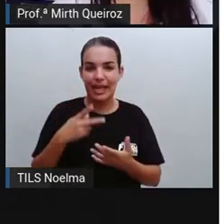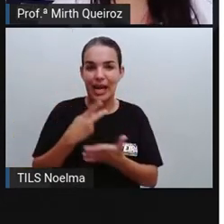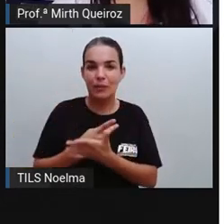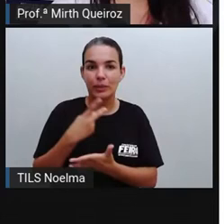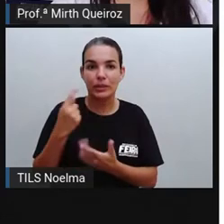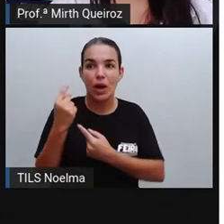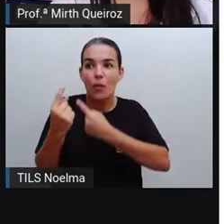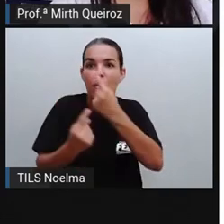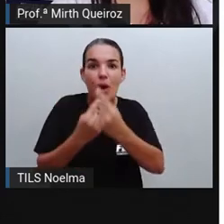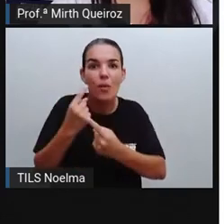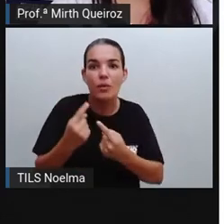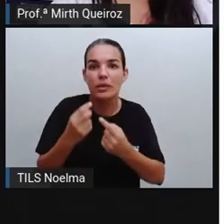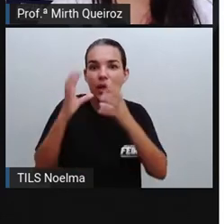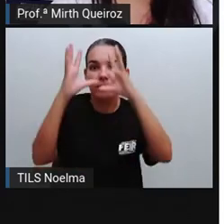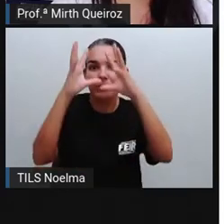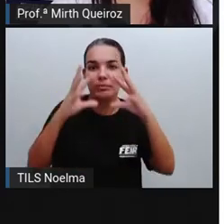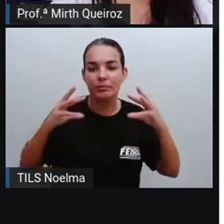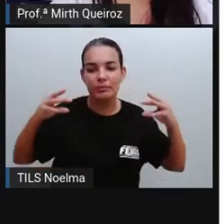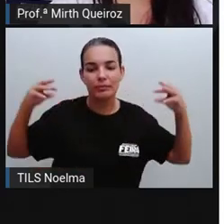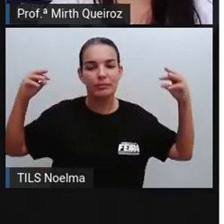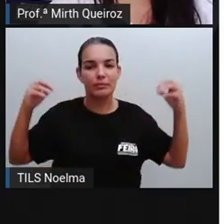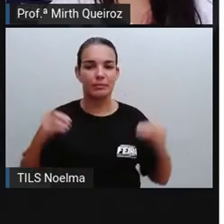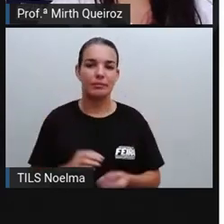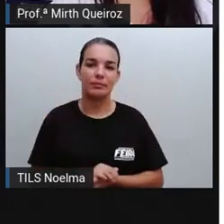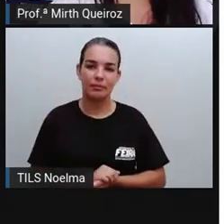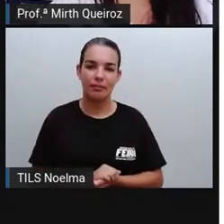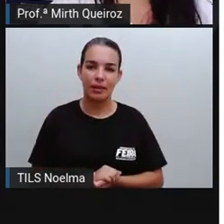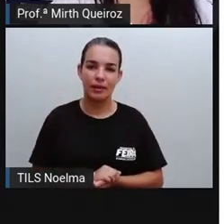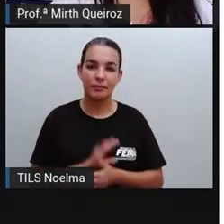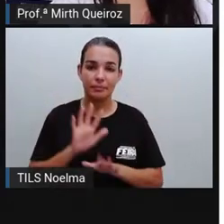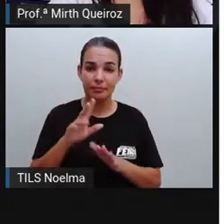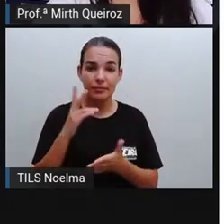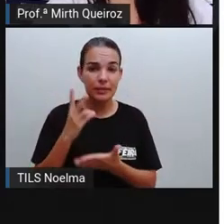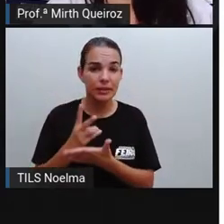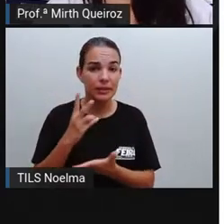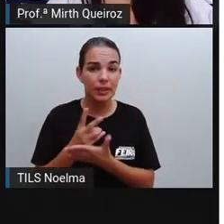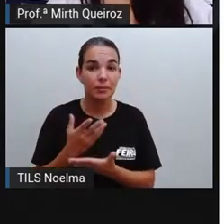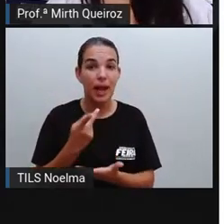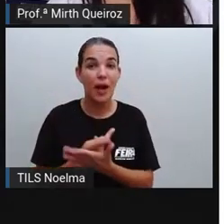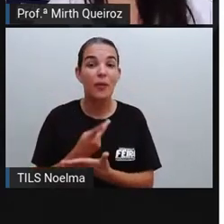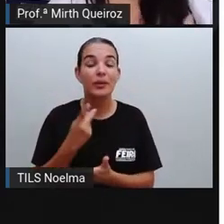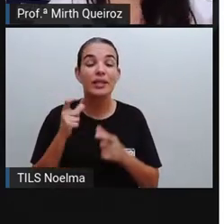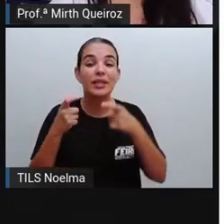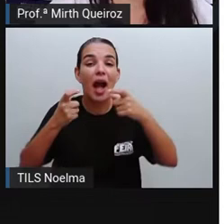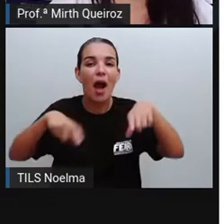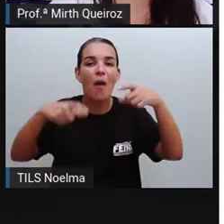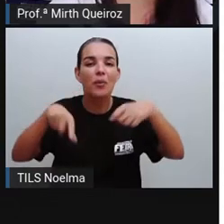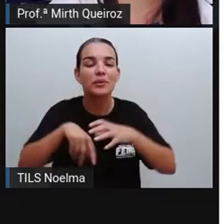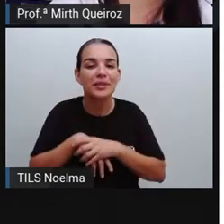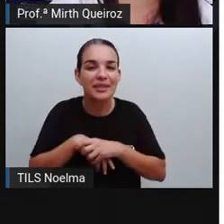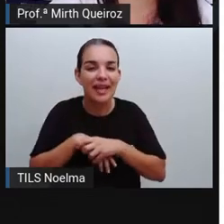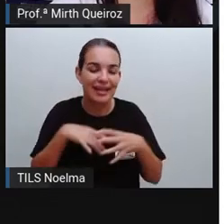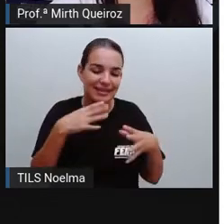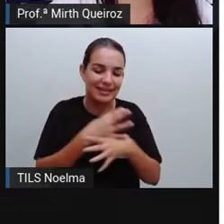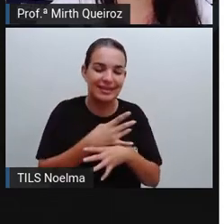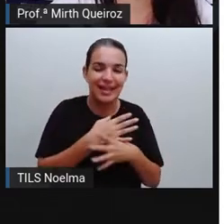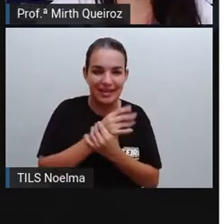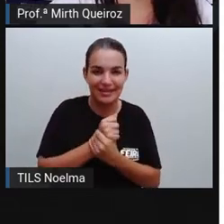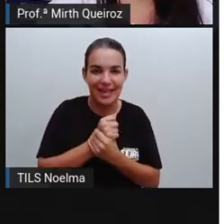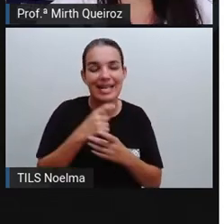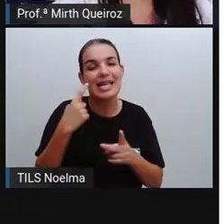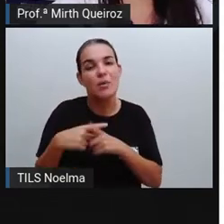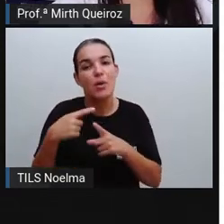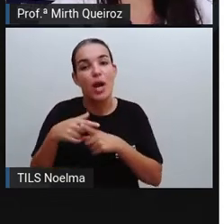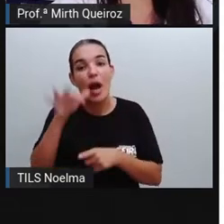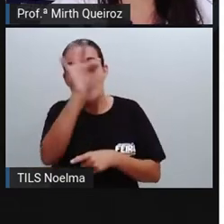mistério. E, geralmente, elas acontecem nas cidades. Vejam que as lendas folclóricas, elas têm mais um teor